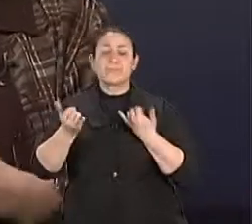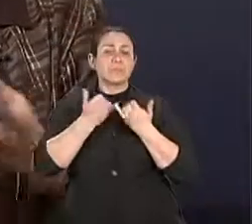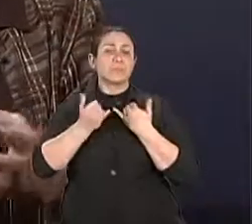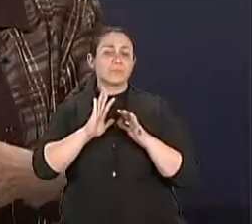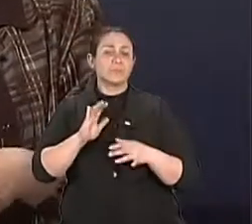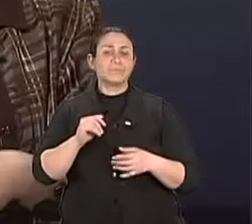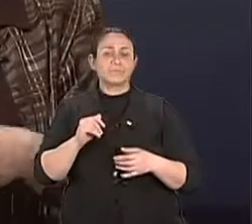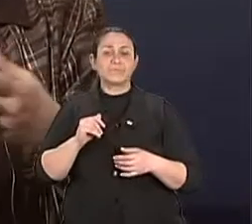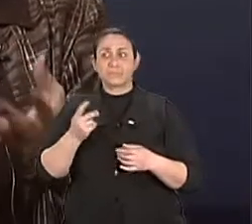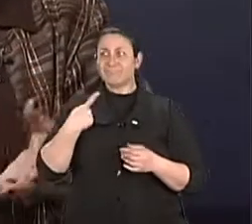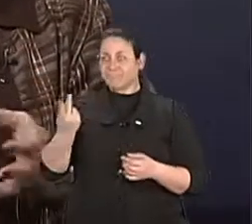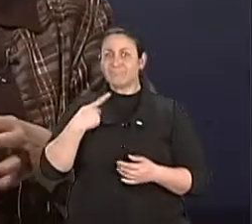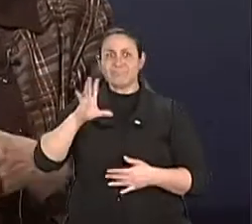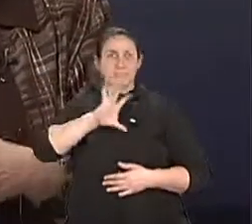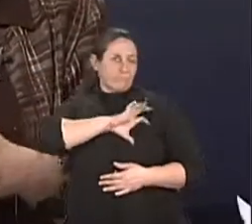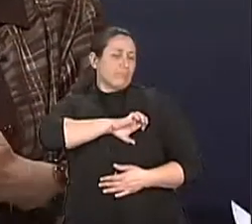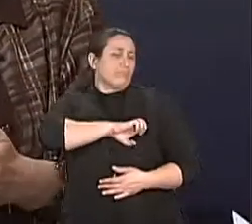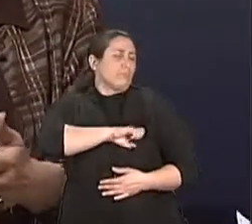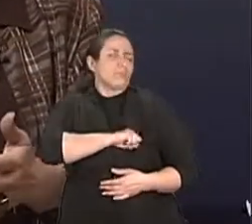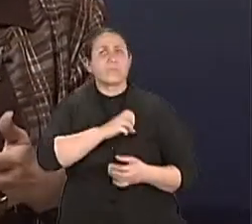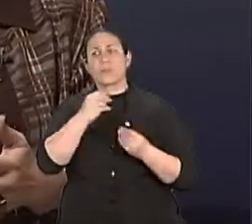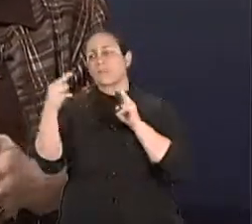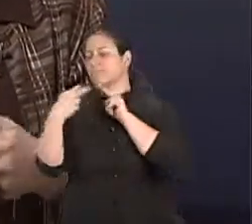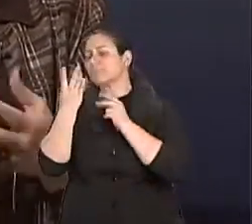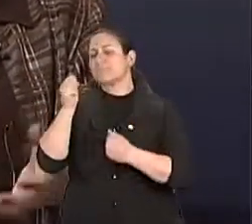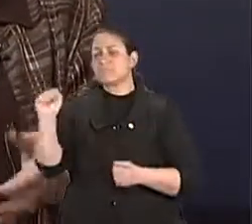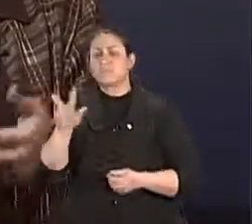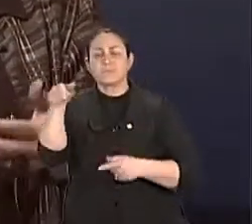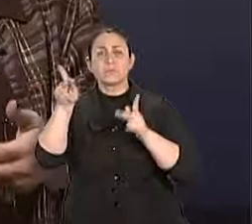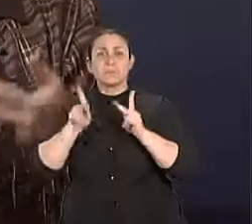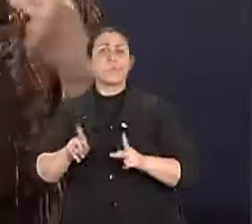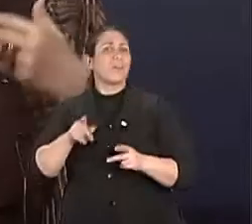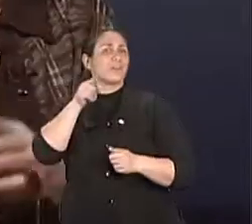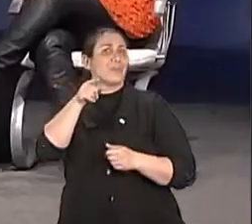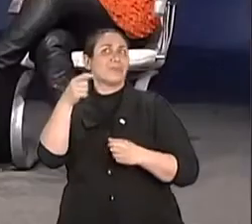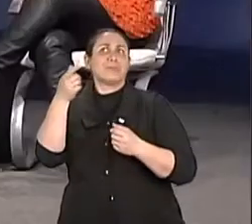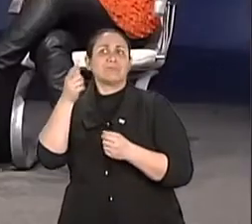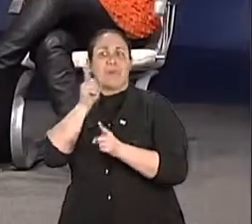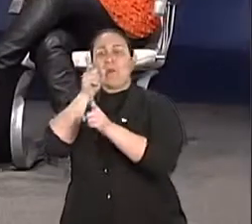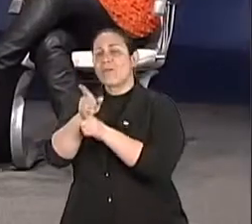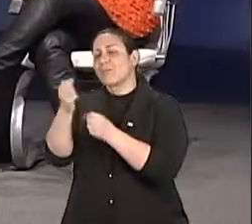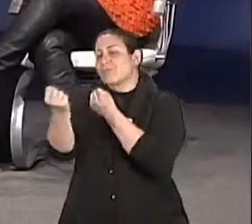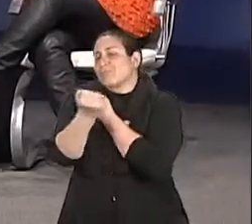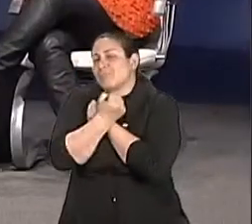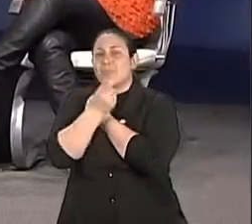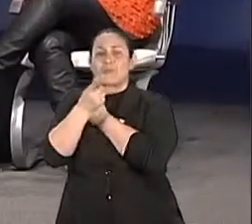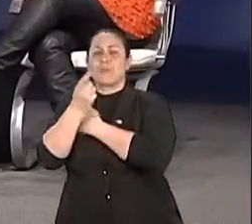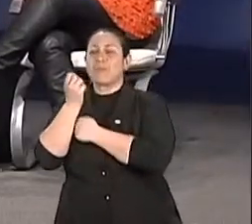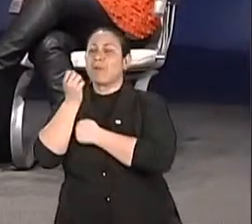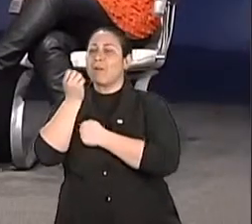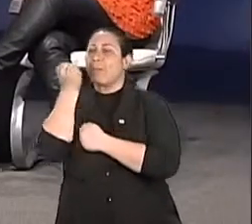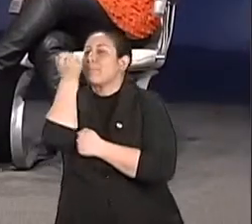ama, tu tá apaixonado, tu valoriza a pessoa, tu chega, tu beija. E pra beijar, tu tem que olhar,